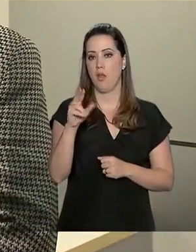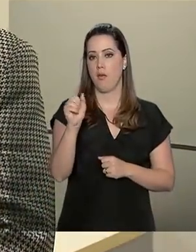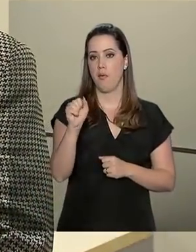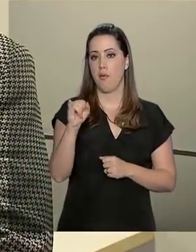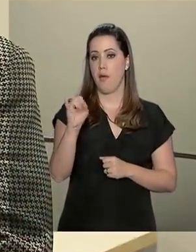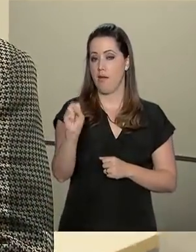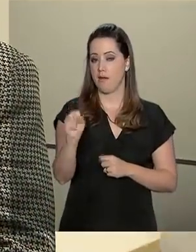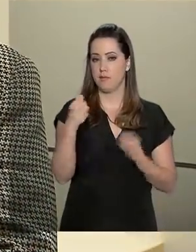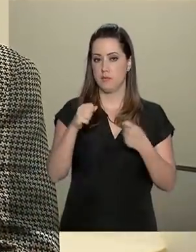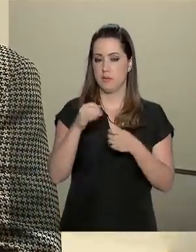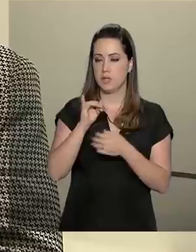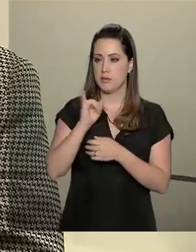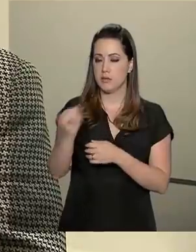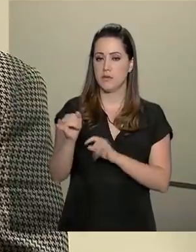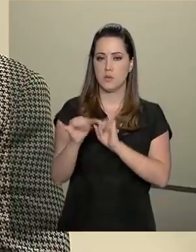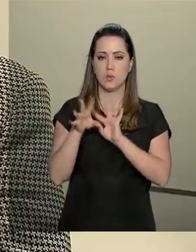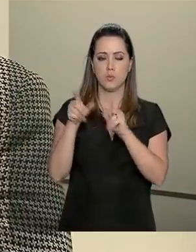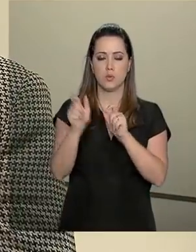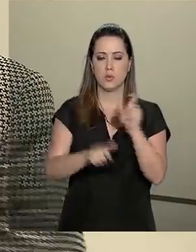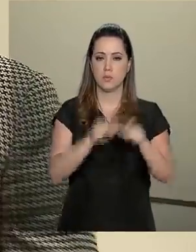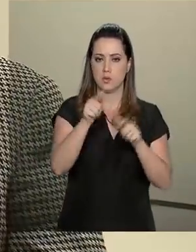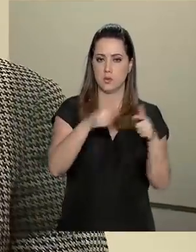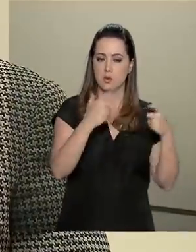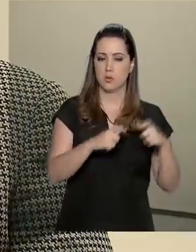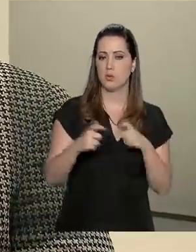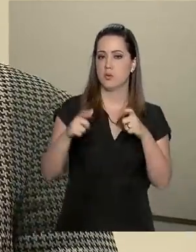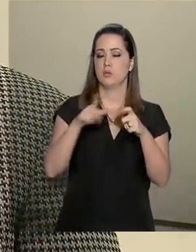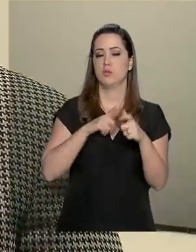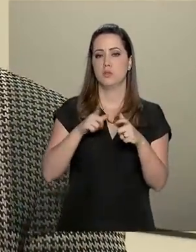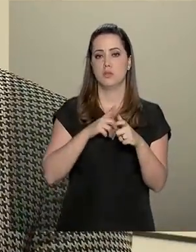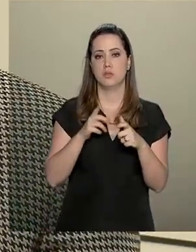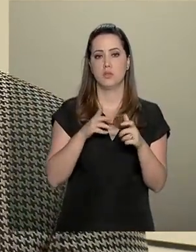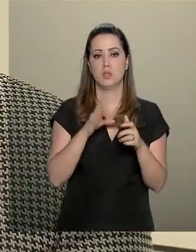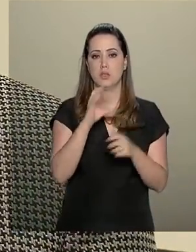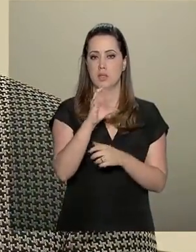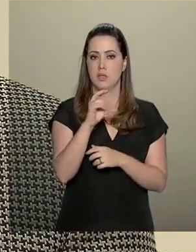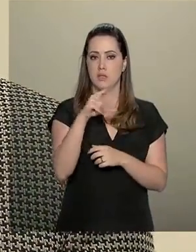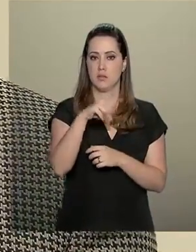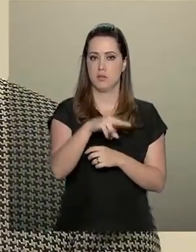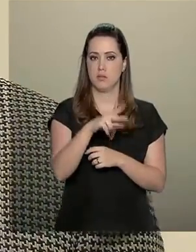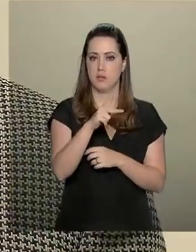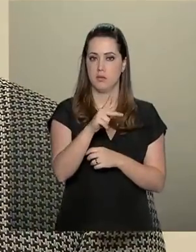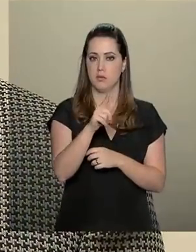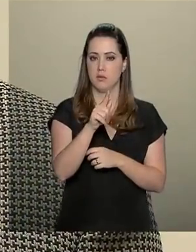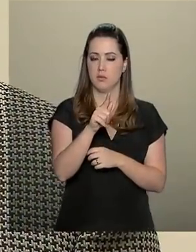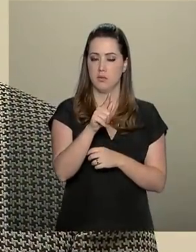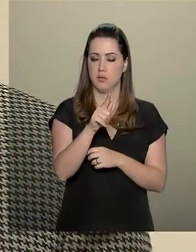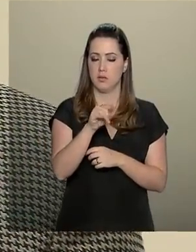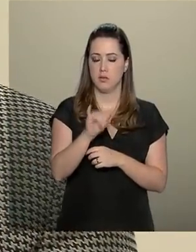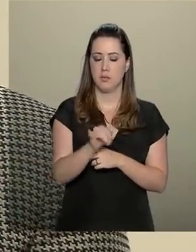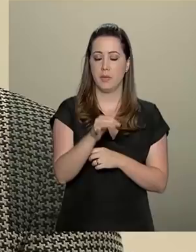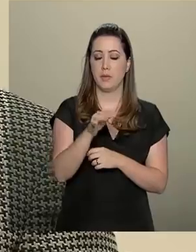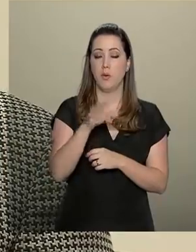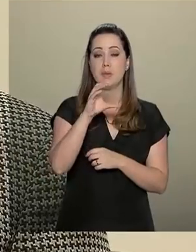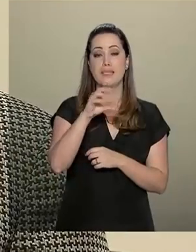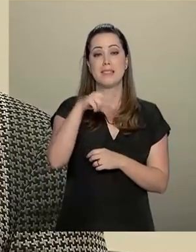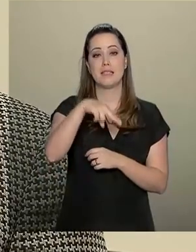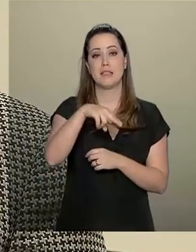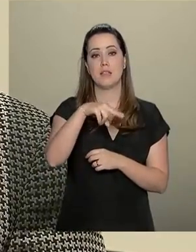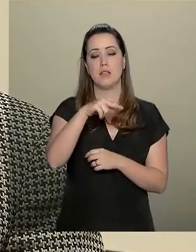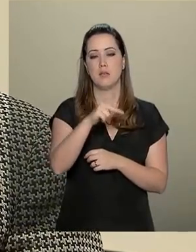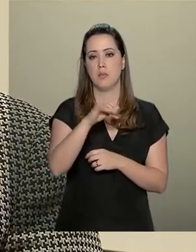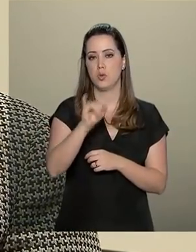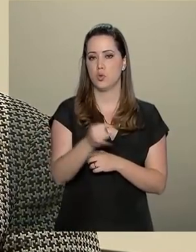como você enfatizou, por todos aqueles estabelecimentos que possuem um CNPJ, seja no setor público, seja no setor privado.